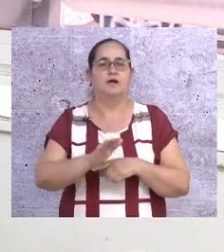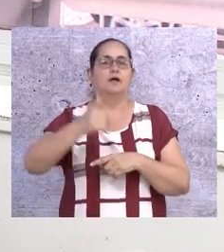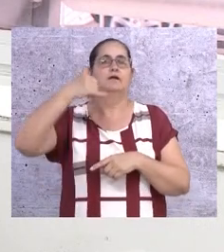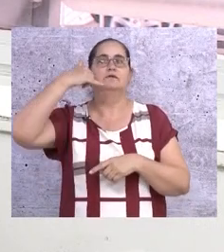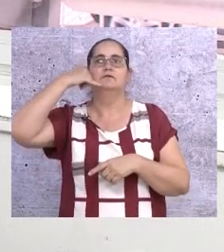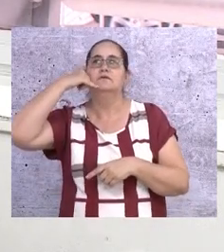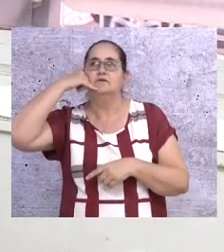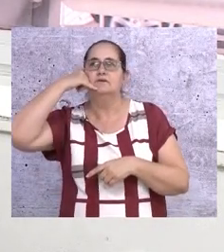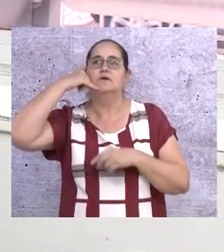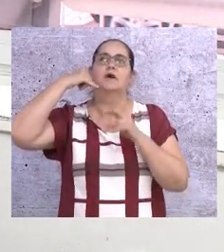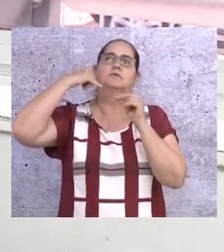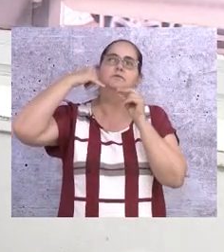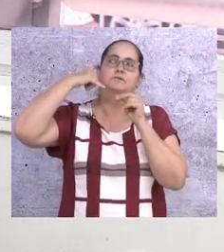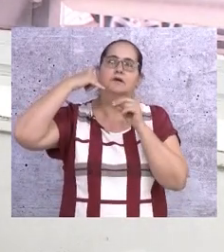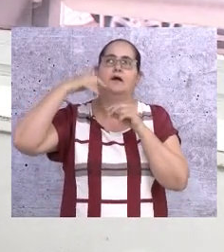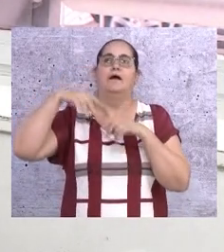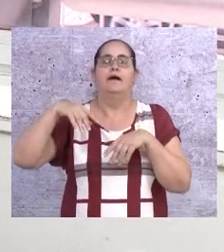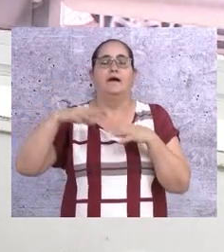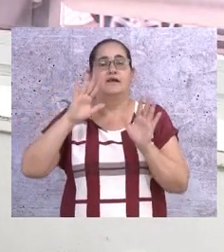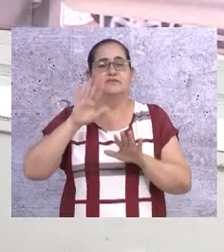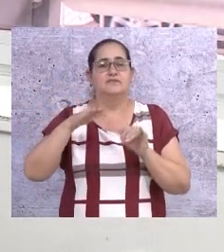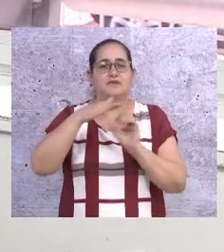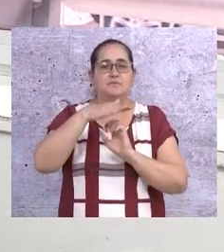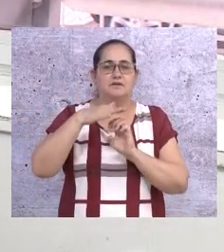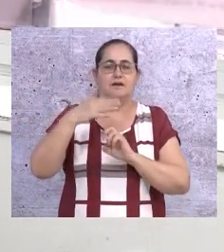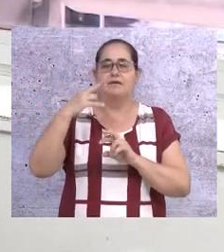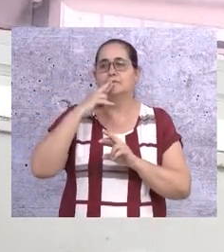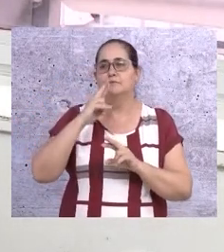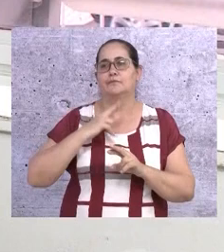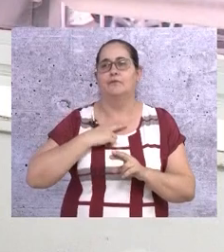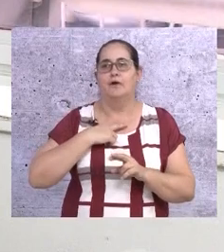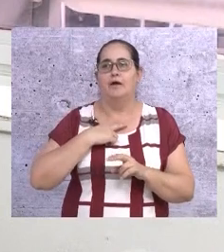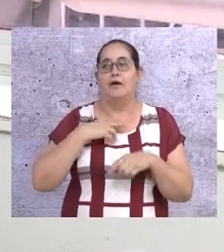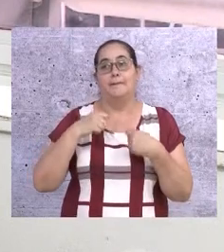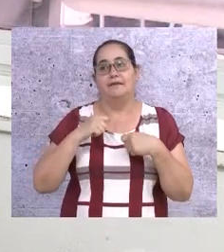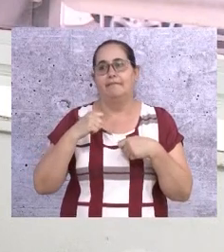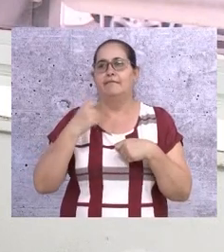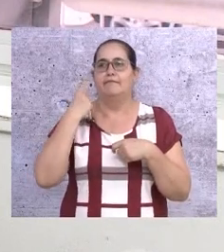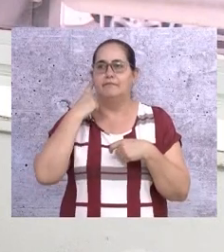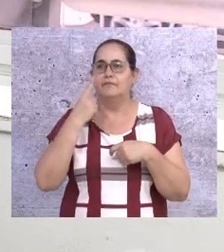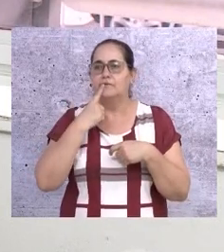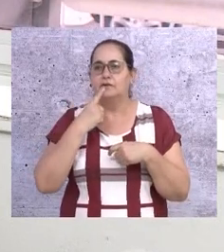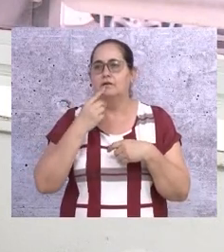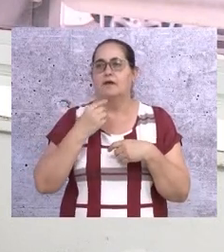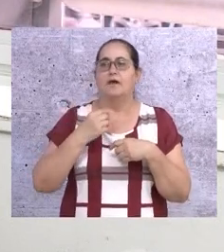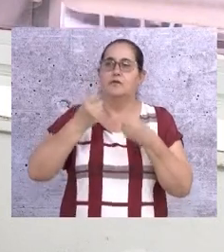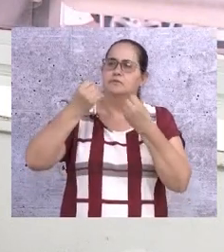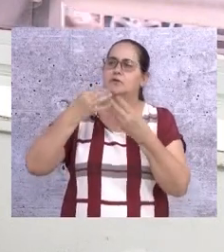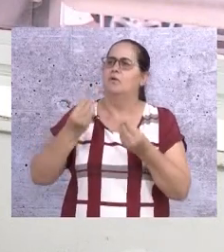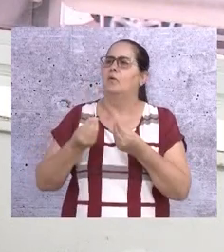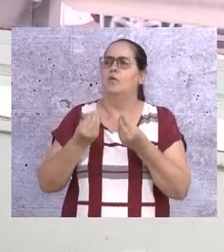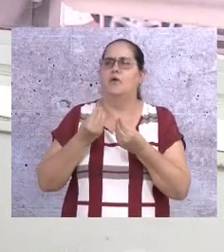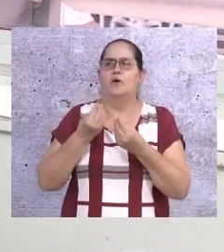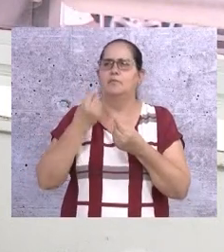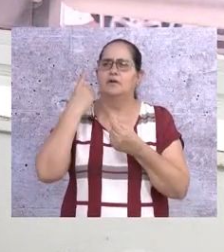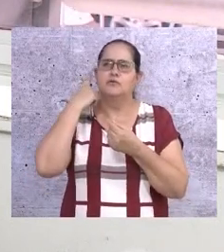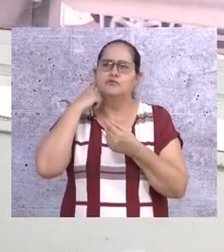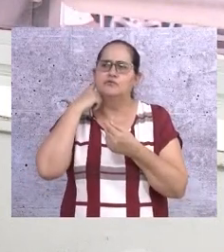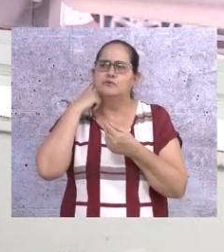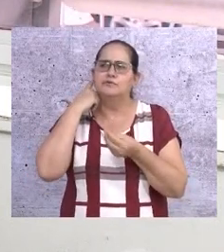Aí a gente liga na empresa e a empresa, às vezes, nos responde ela precisa de ser ela por telefone. Aí eu falo, gente,